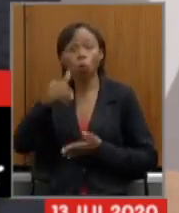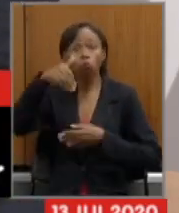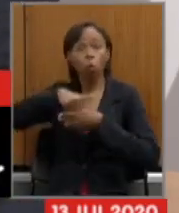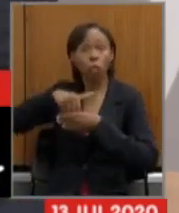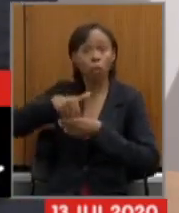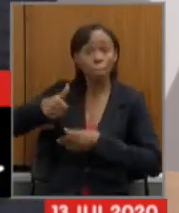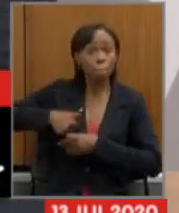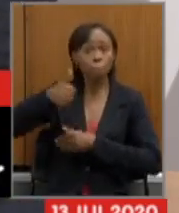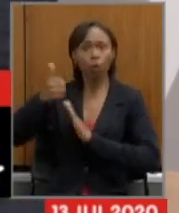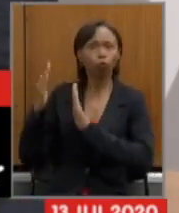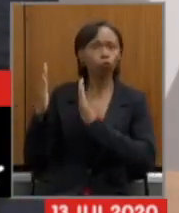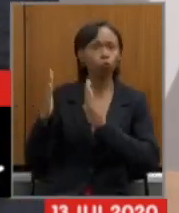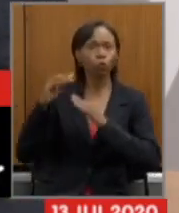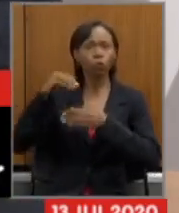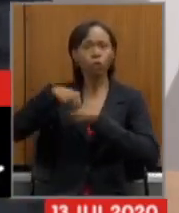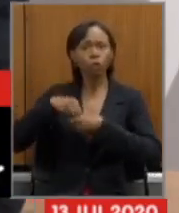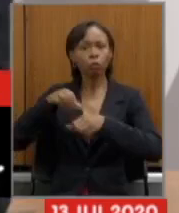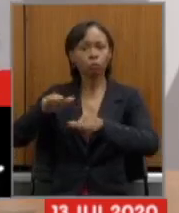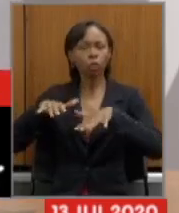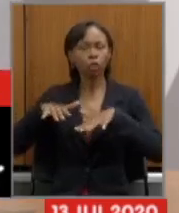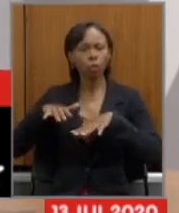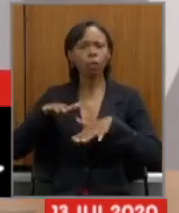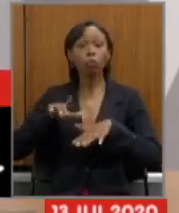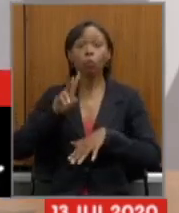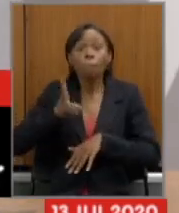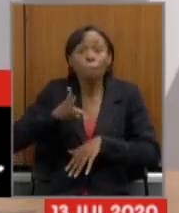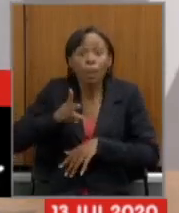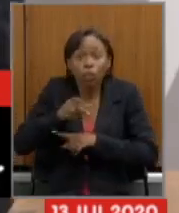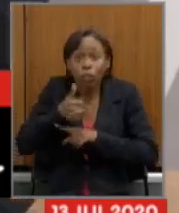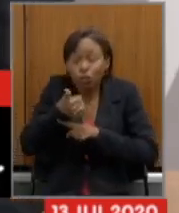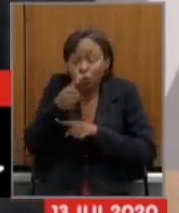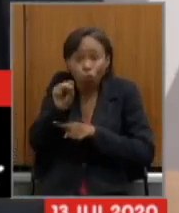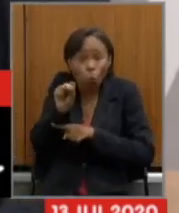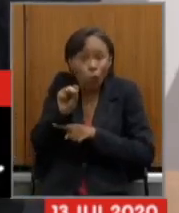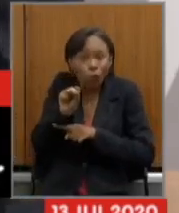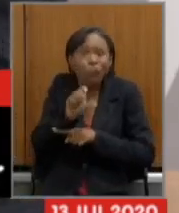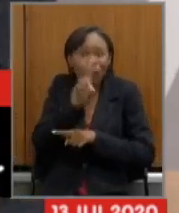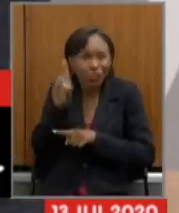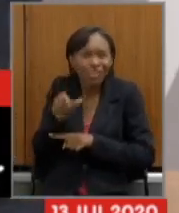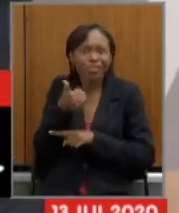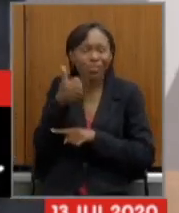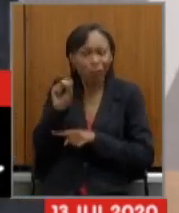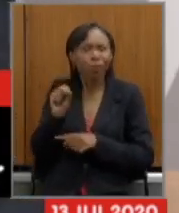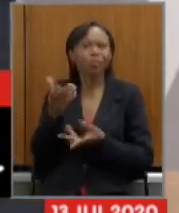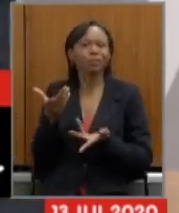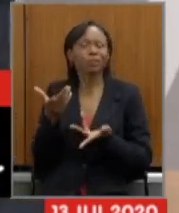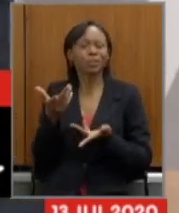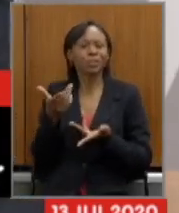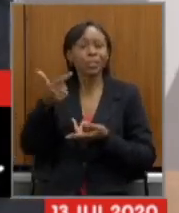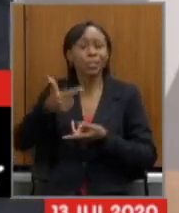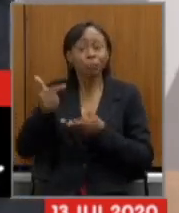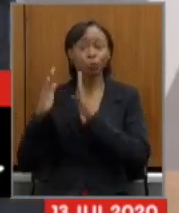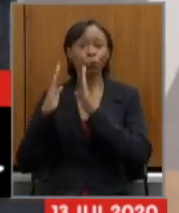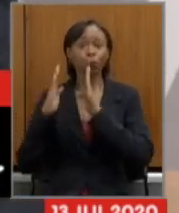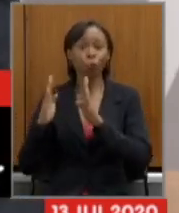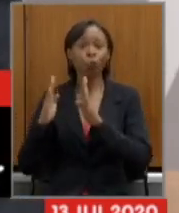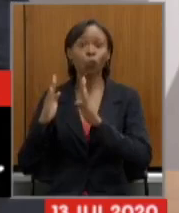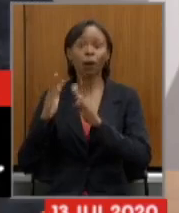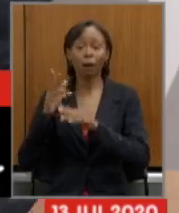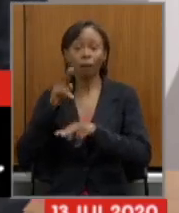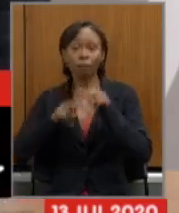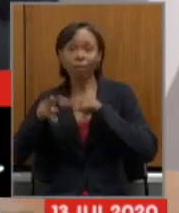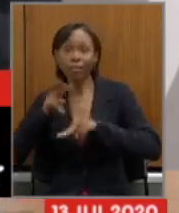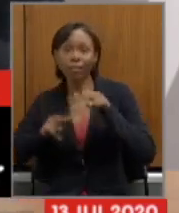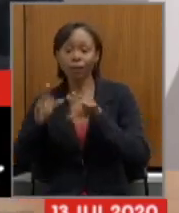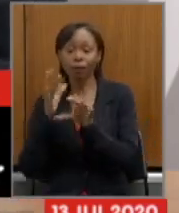plenário no dia 18 mesmo o parecer em segundo turno na fiscalização financeira no